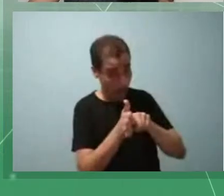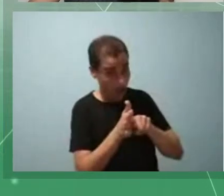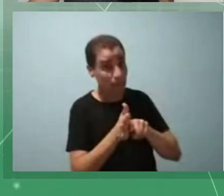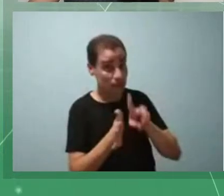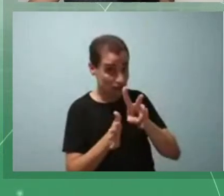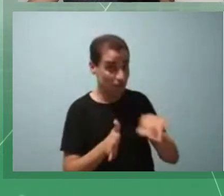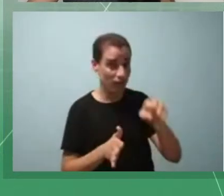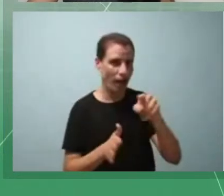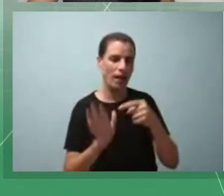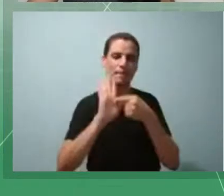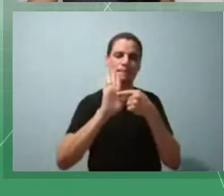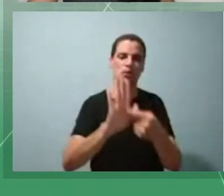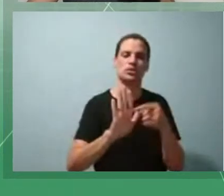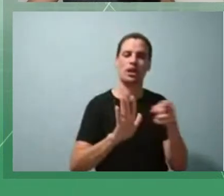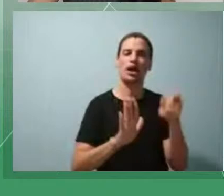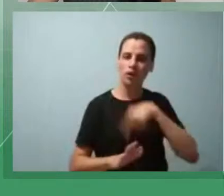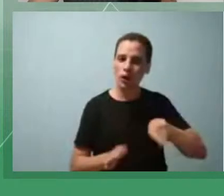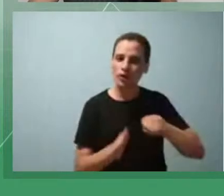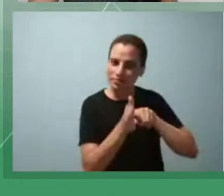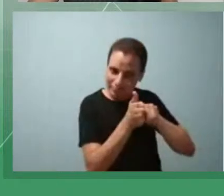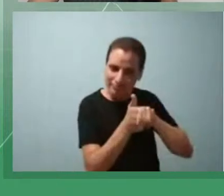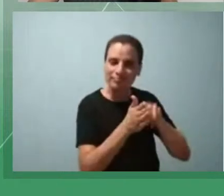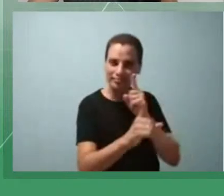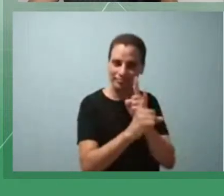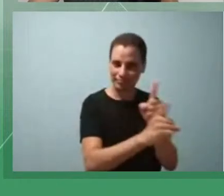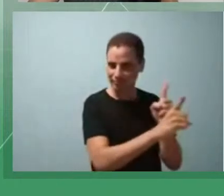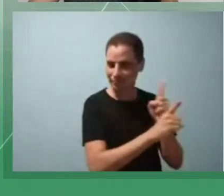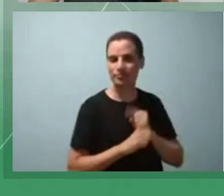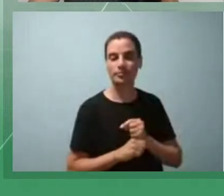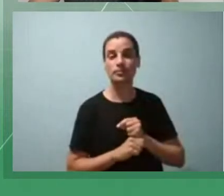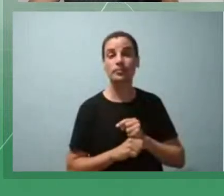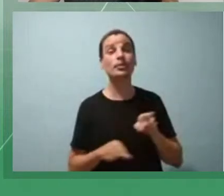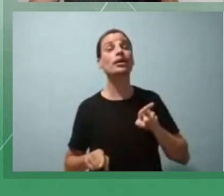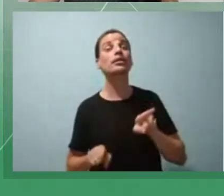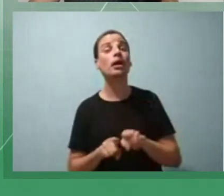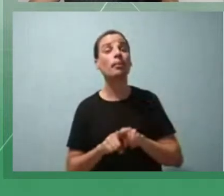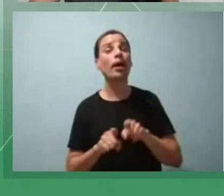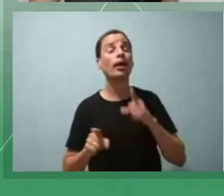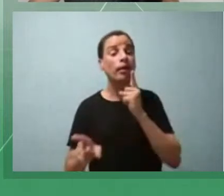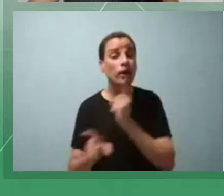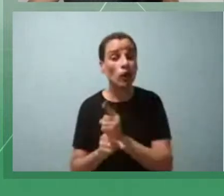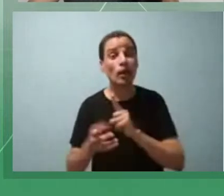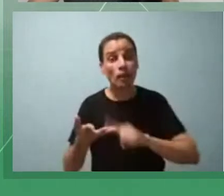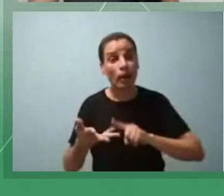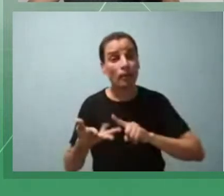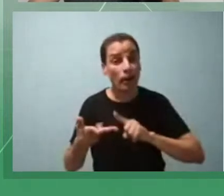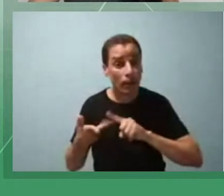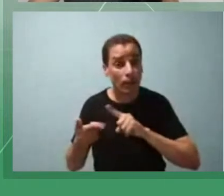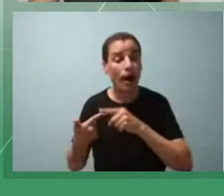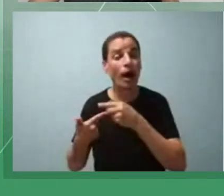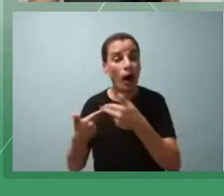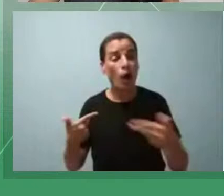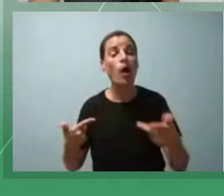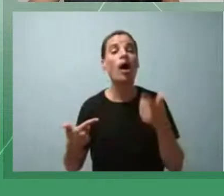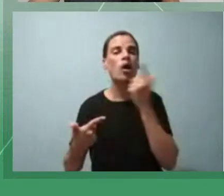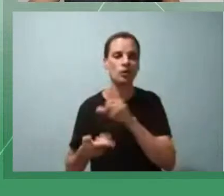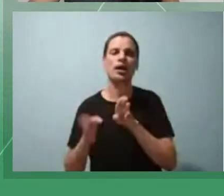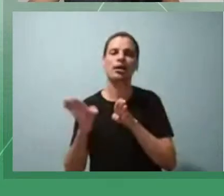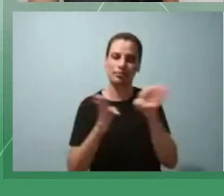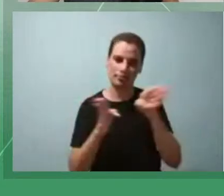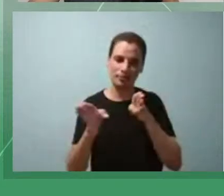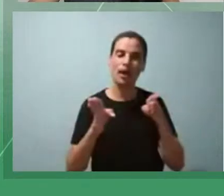investigando também. E optar por ferramentas que proficiem acessibilidade digital com a inclusão das anelas de